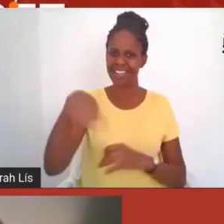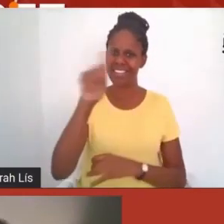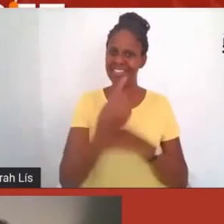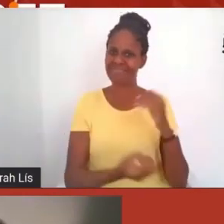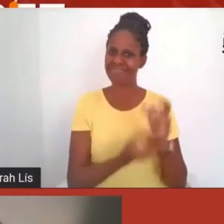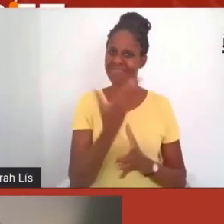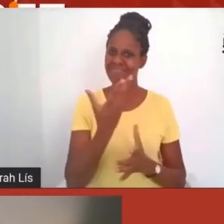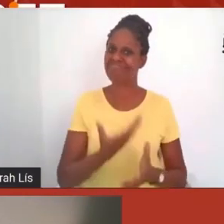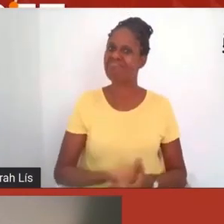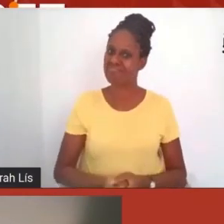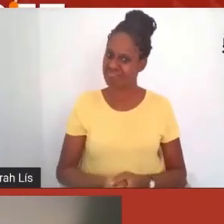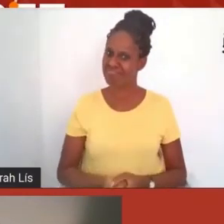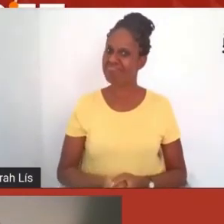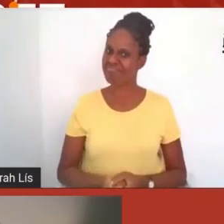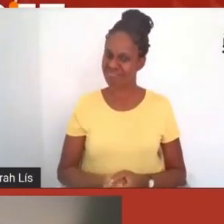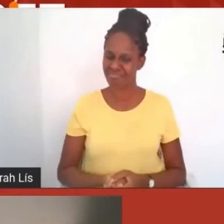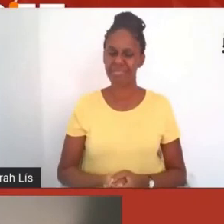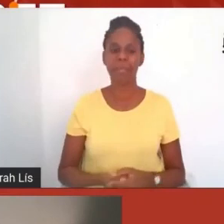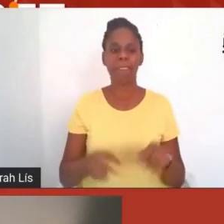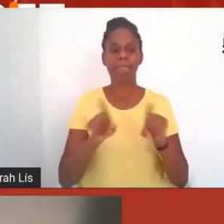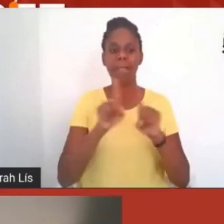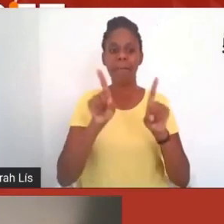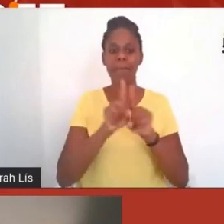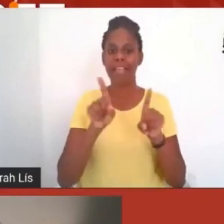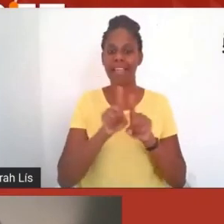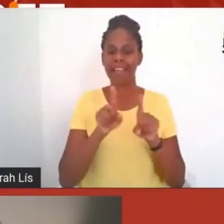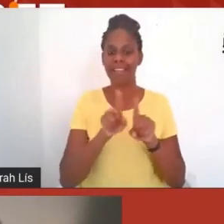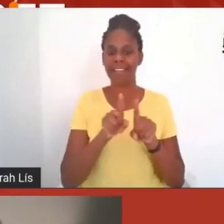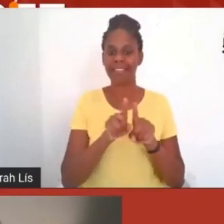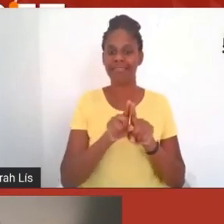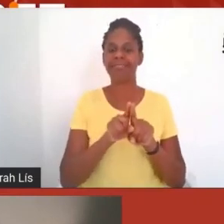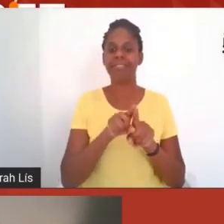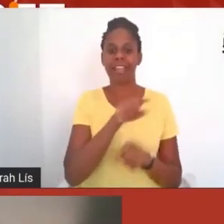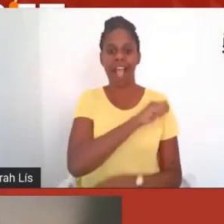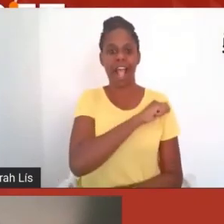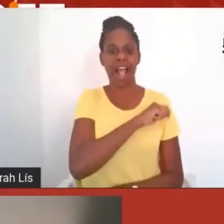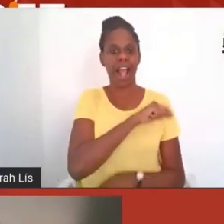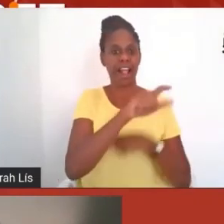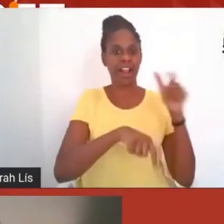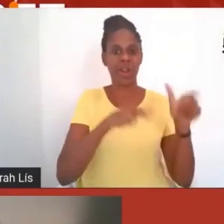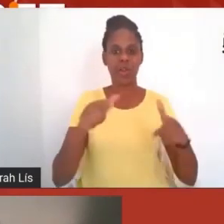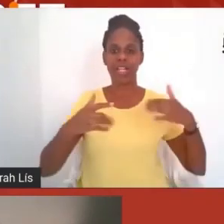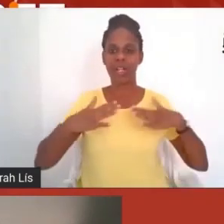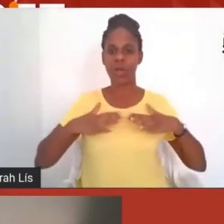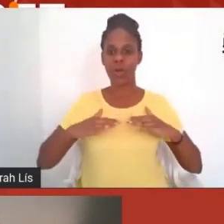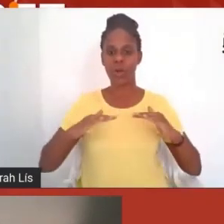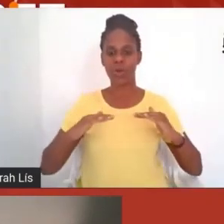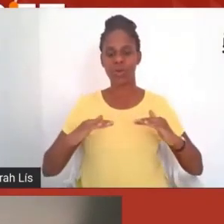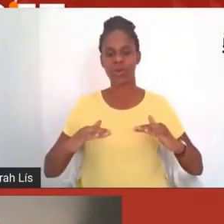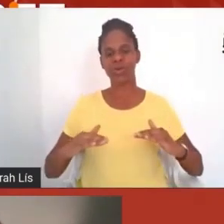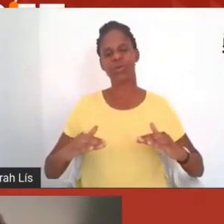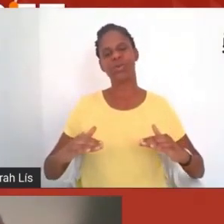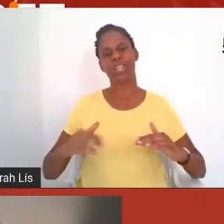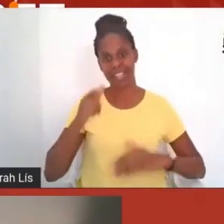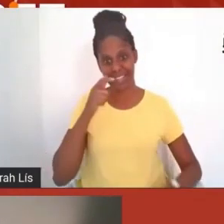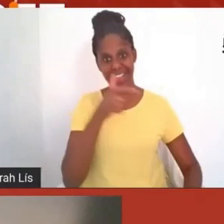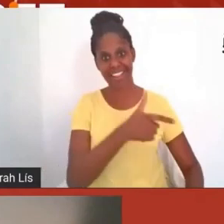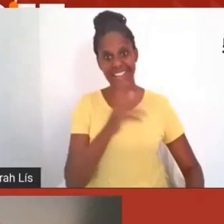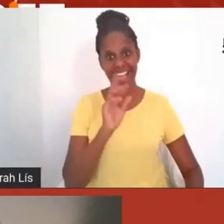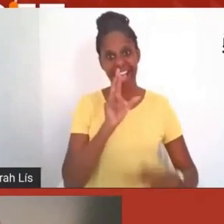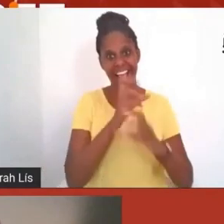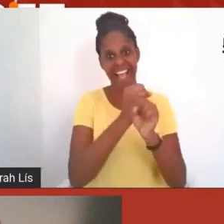participação a tranquilização dos estudantes e muito interessante que isso deu resultado